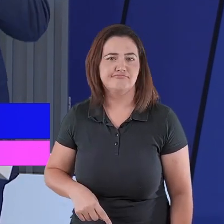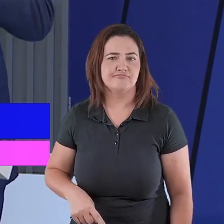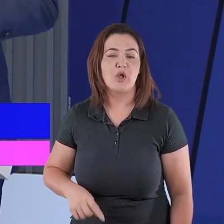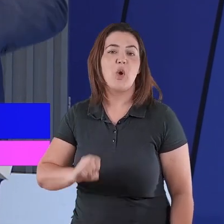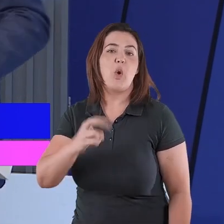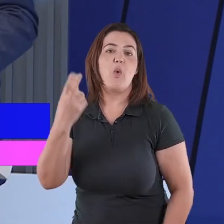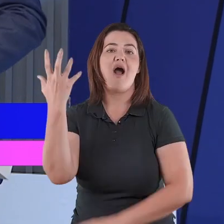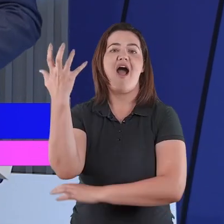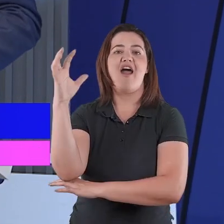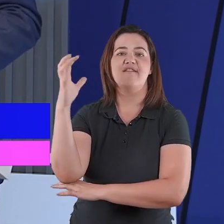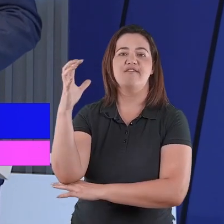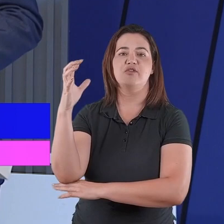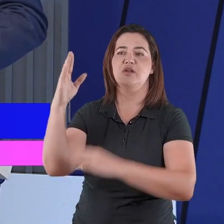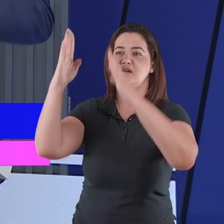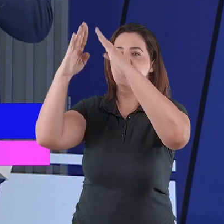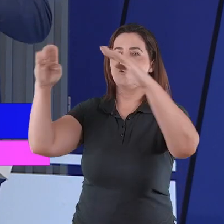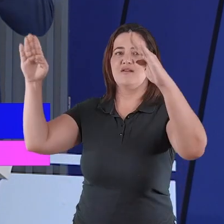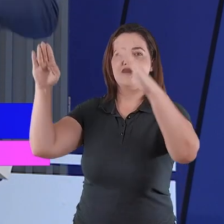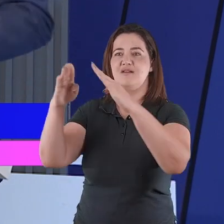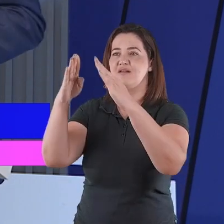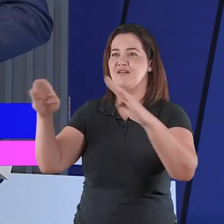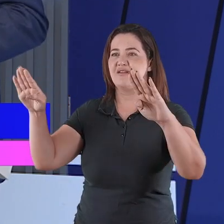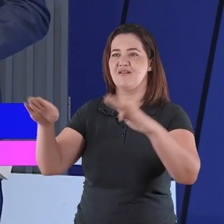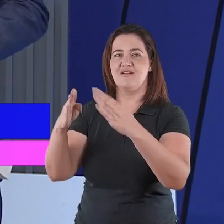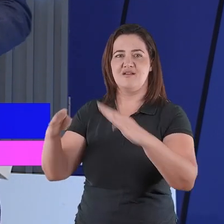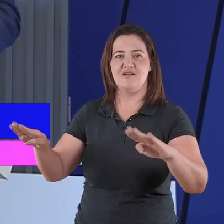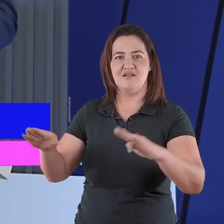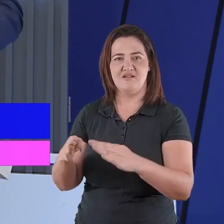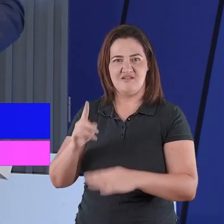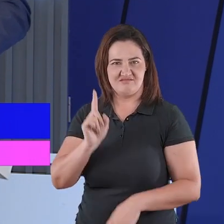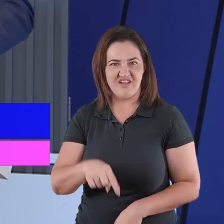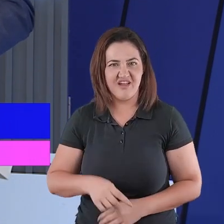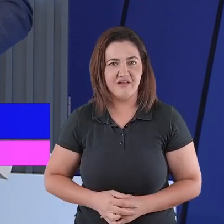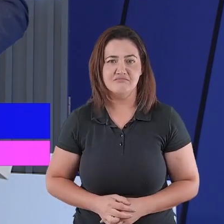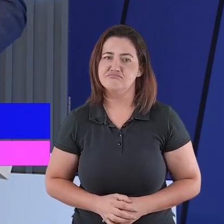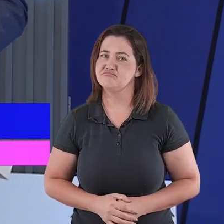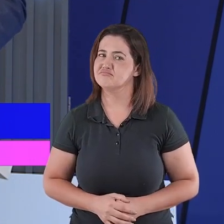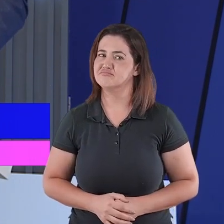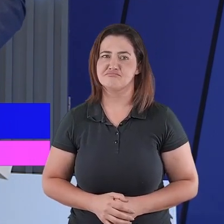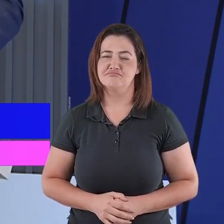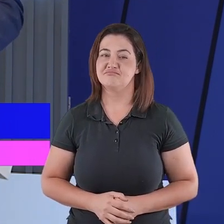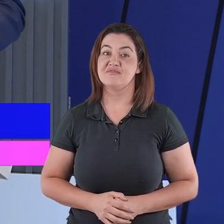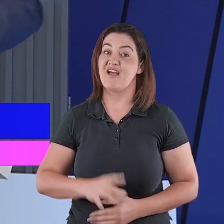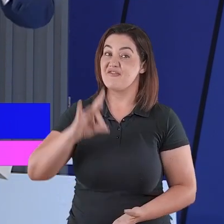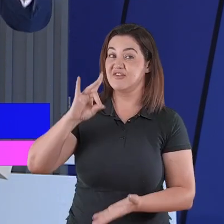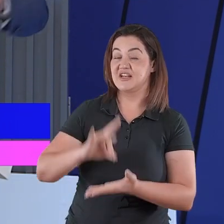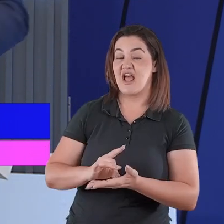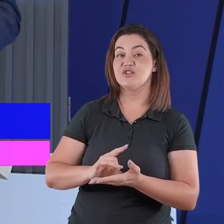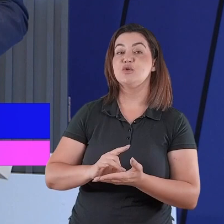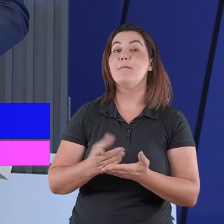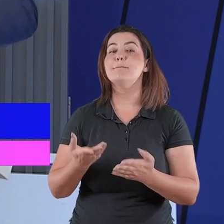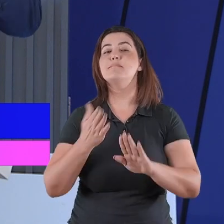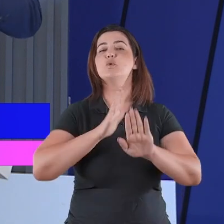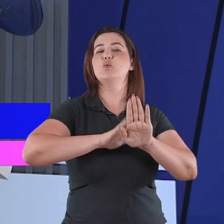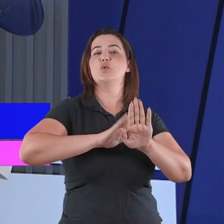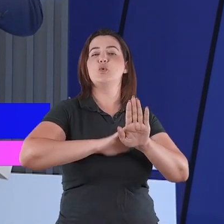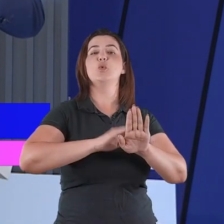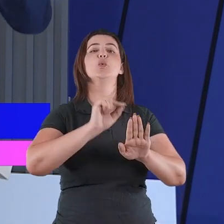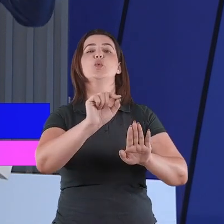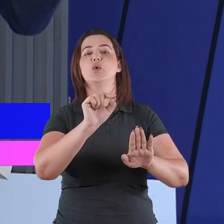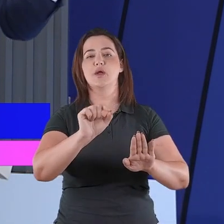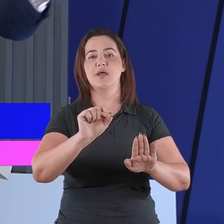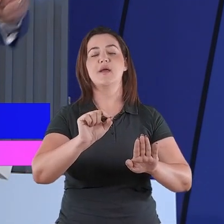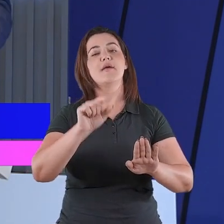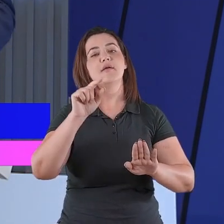troca de presentes, na verdade, Natal tem a ver com o compromisso que temos de vida ao reconhecer quem